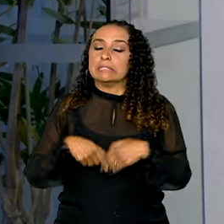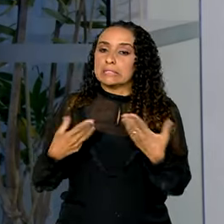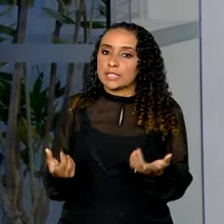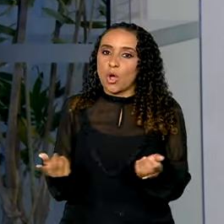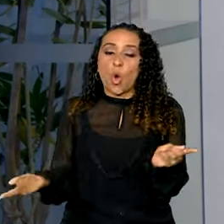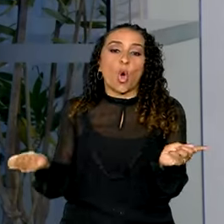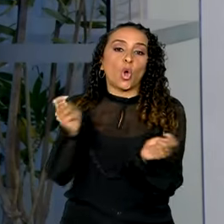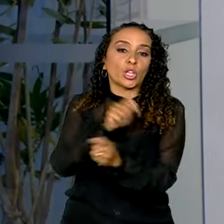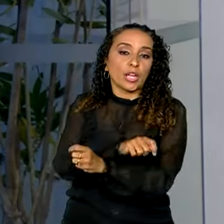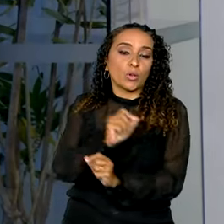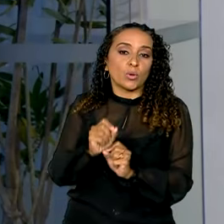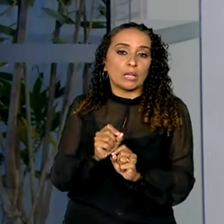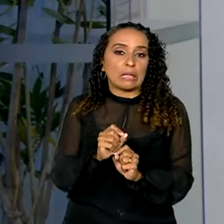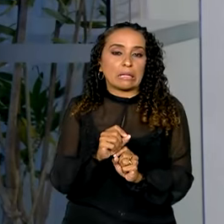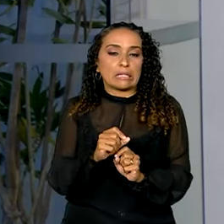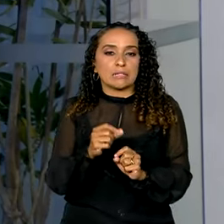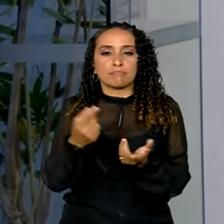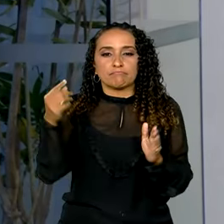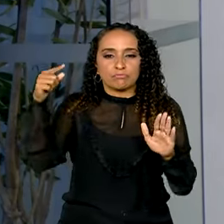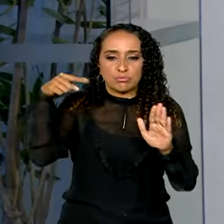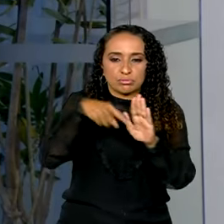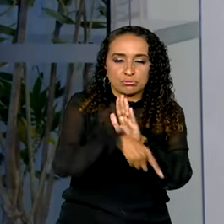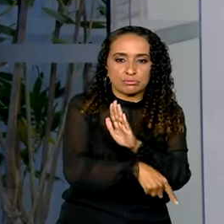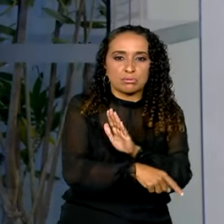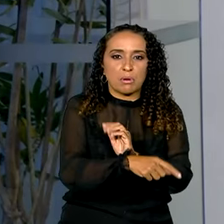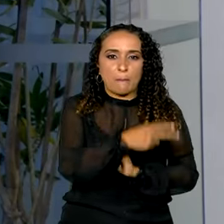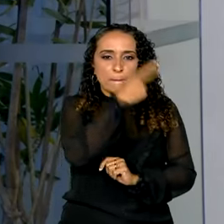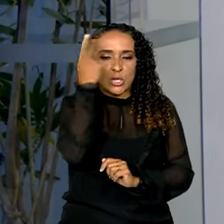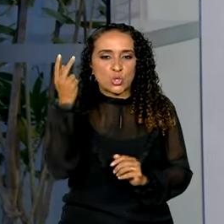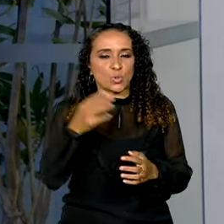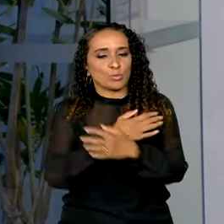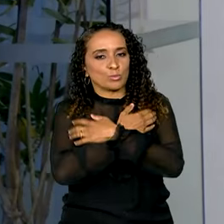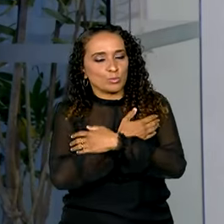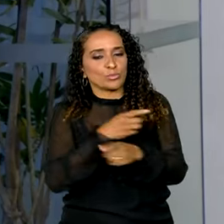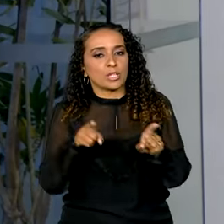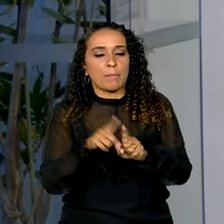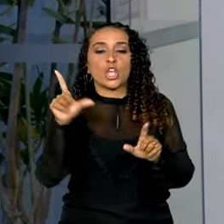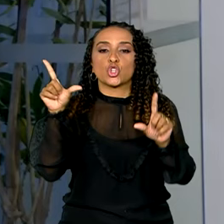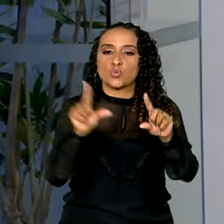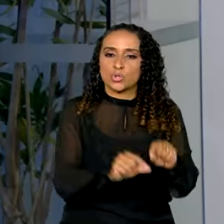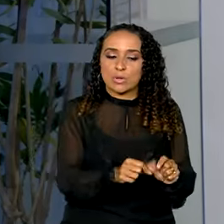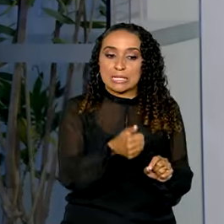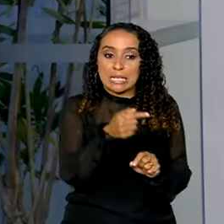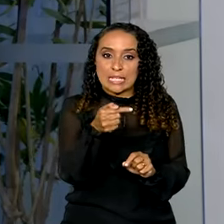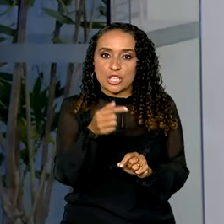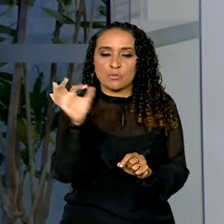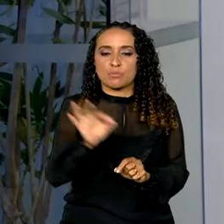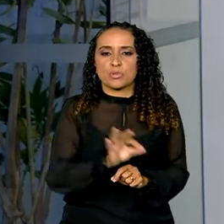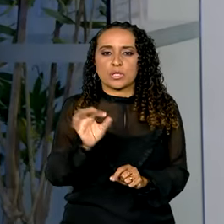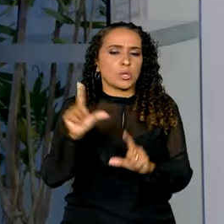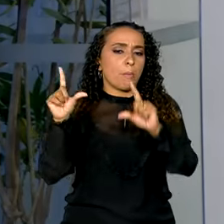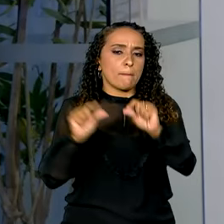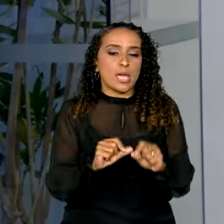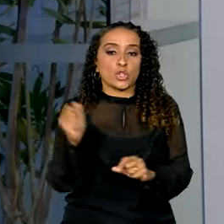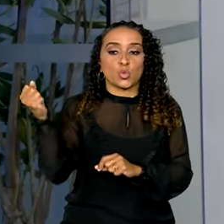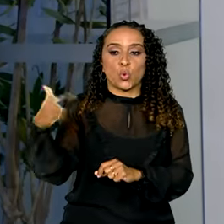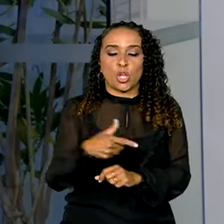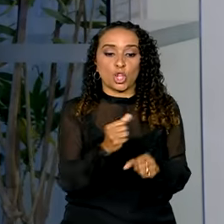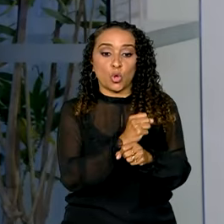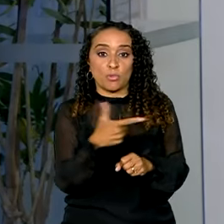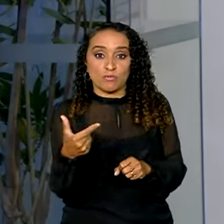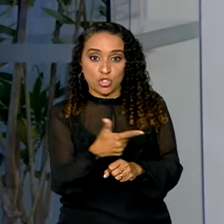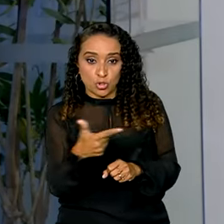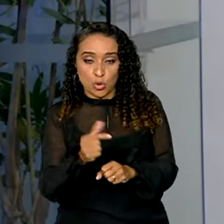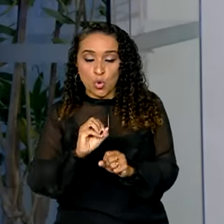contrário, a taxa de pessoas desocupadas também diminuiu. 17% menos que em 2022, pouco